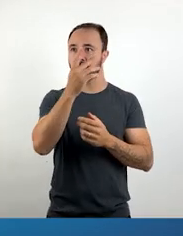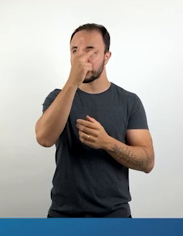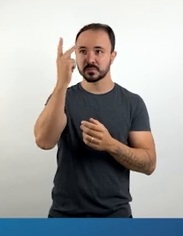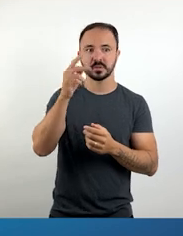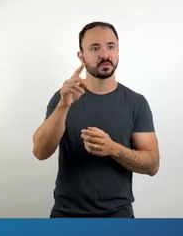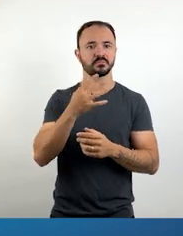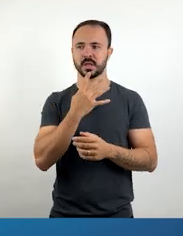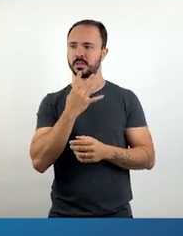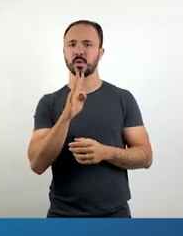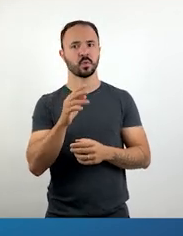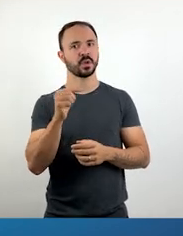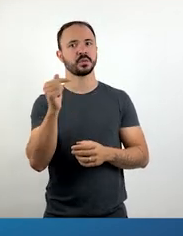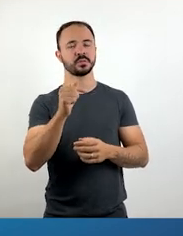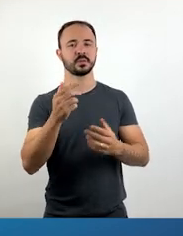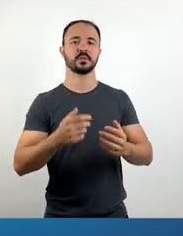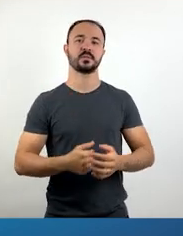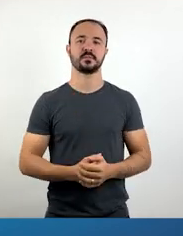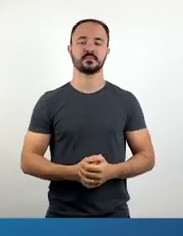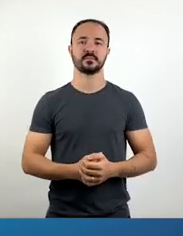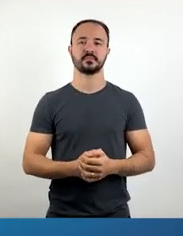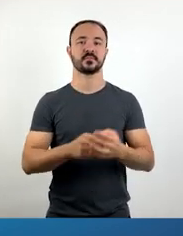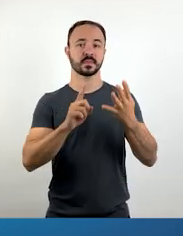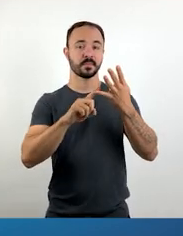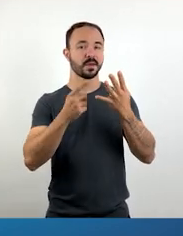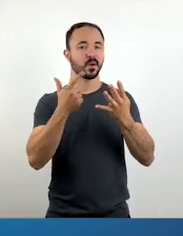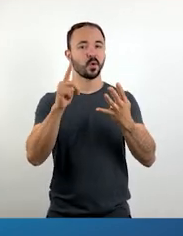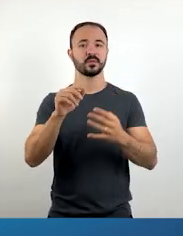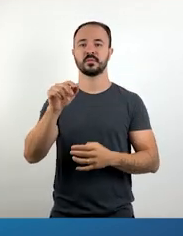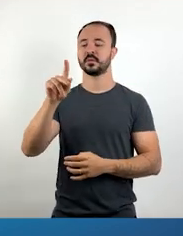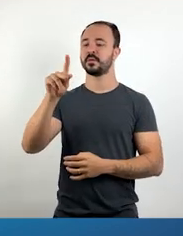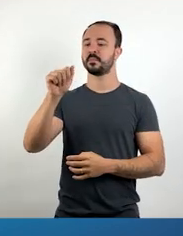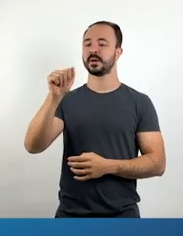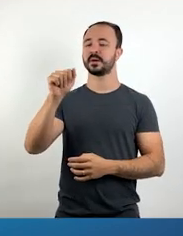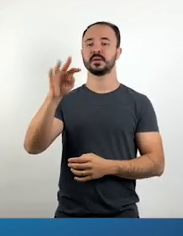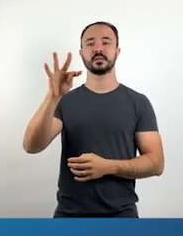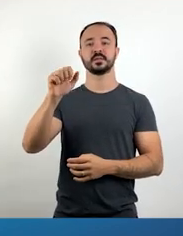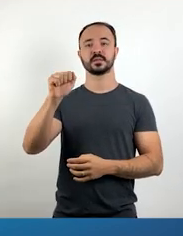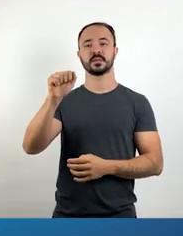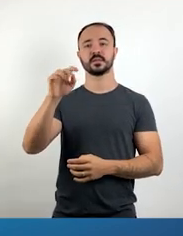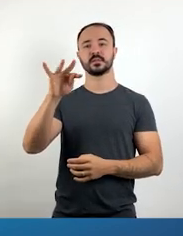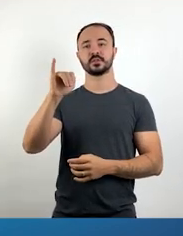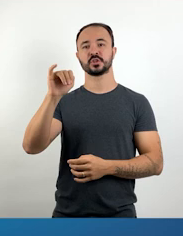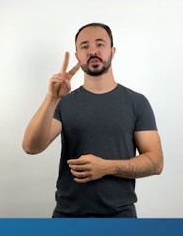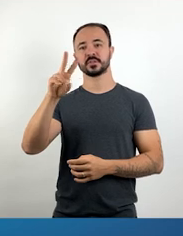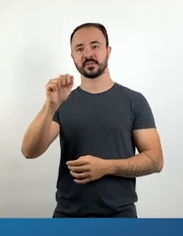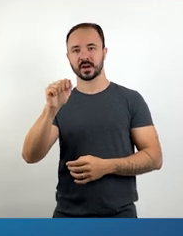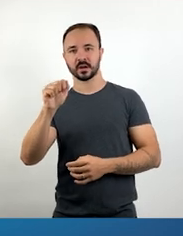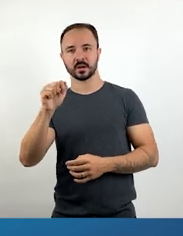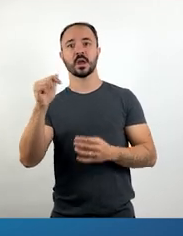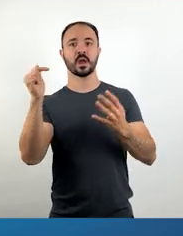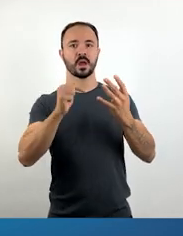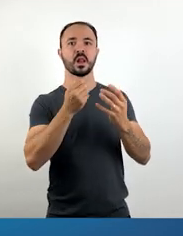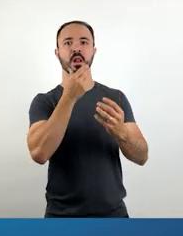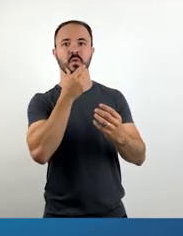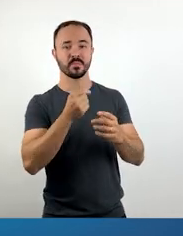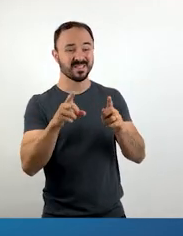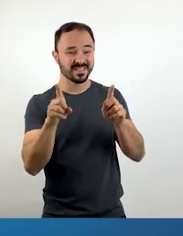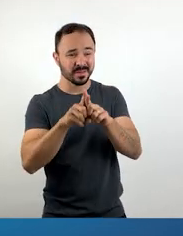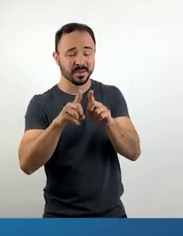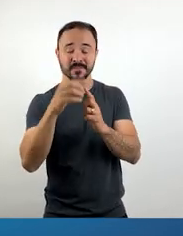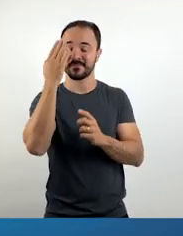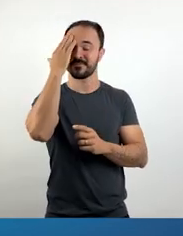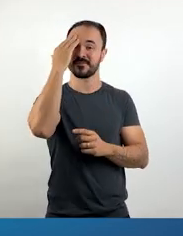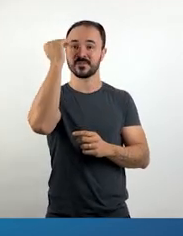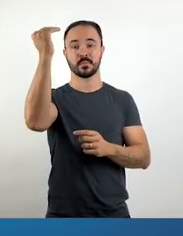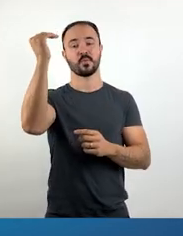Gonçalves da Silva, o Patativa do Arçarei. Foi uma figura essencial para poesia popular e literatura de